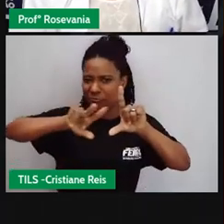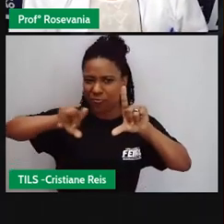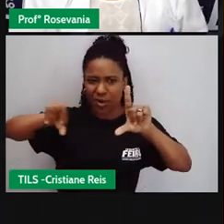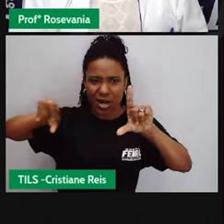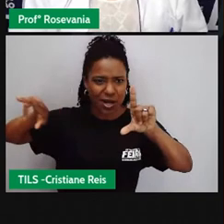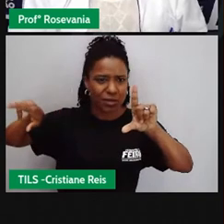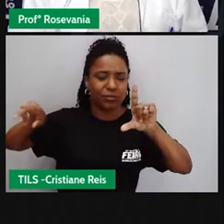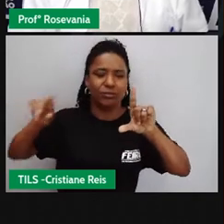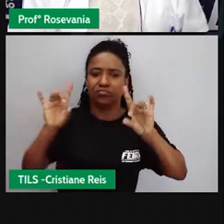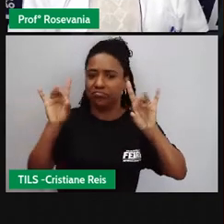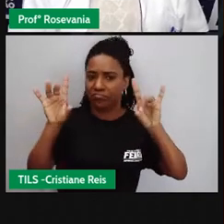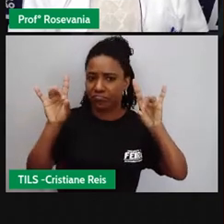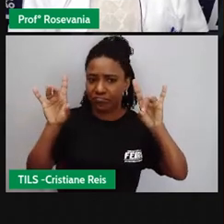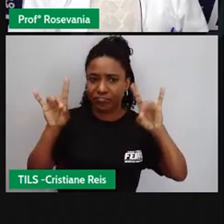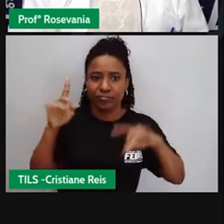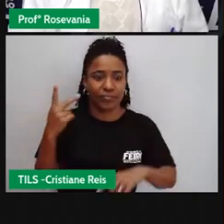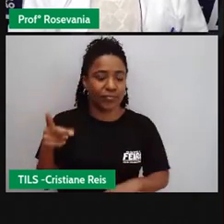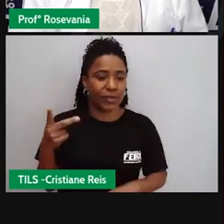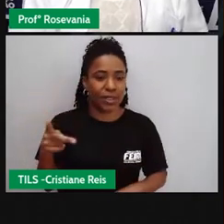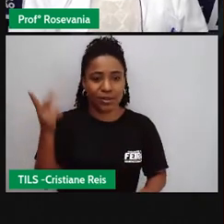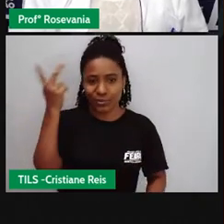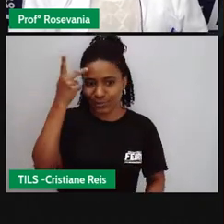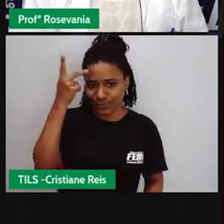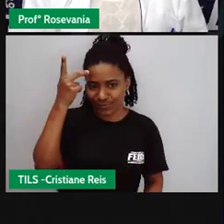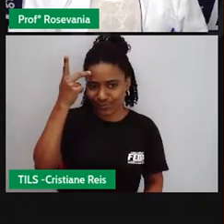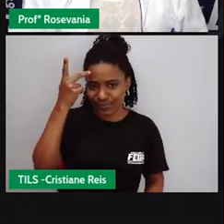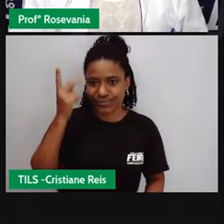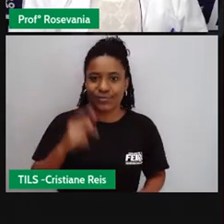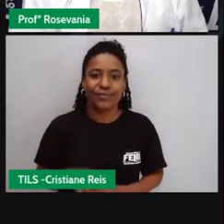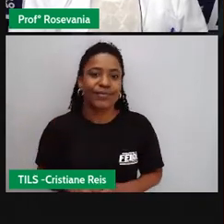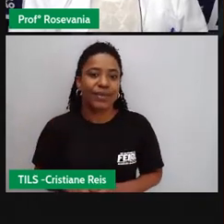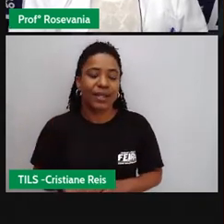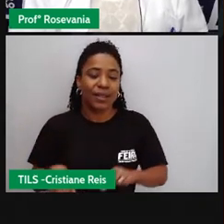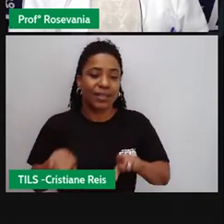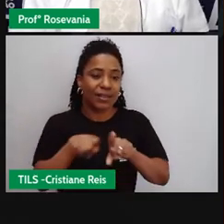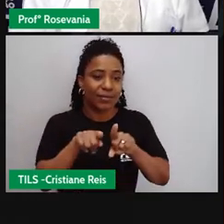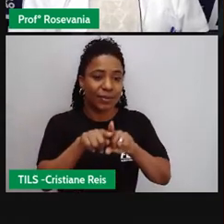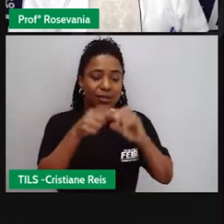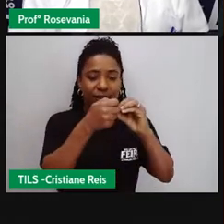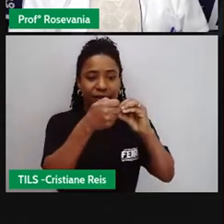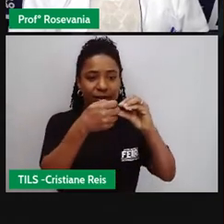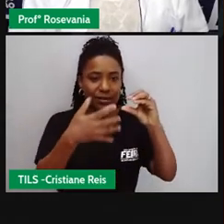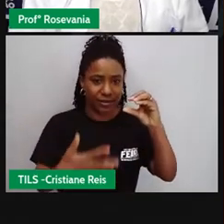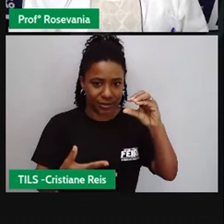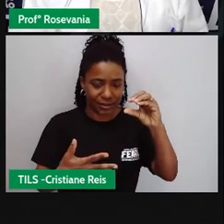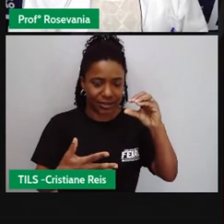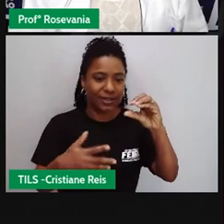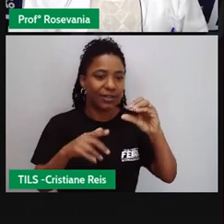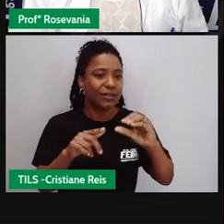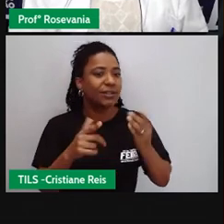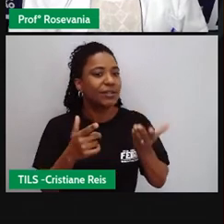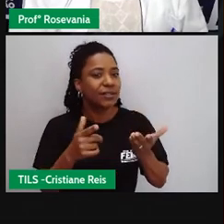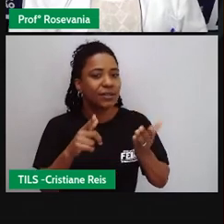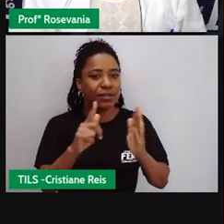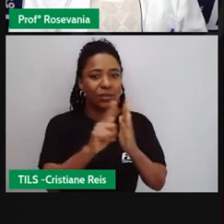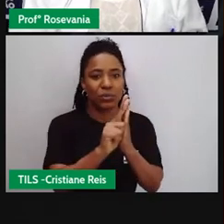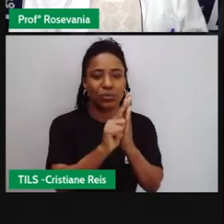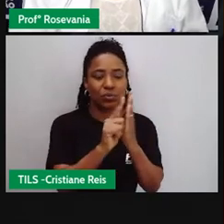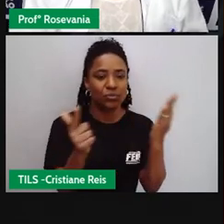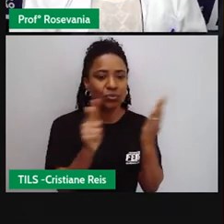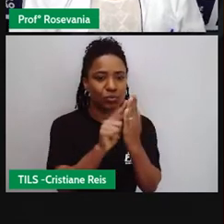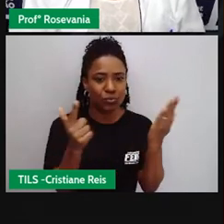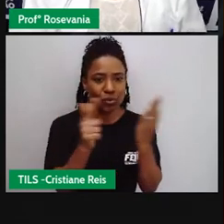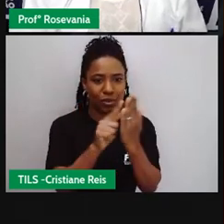vai ser nessa região aqui a gente percebe a característica também do jornal que não tem muito